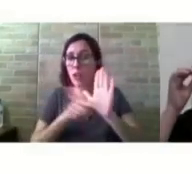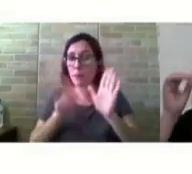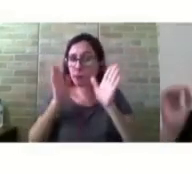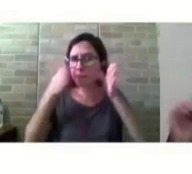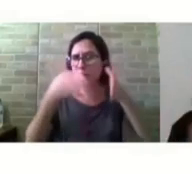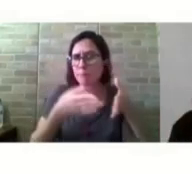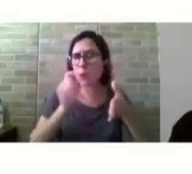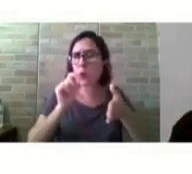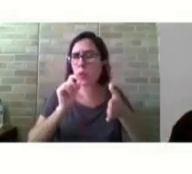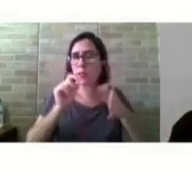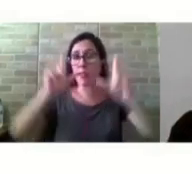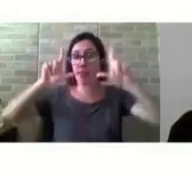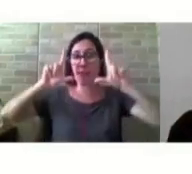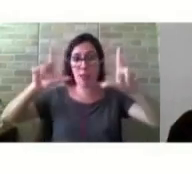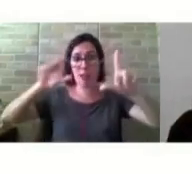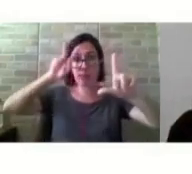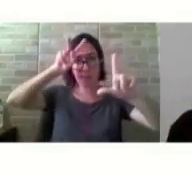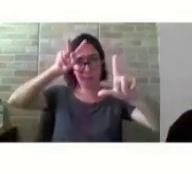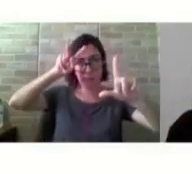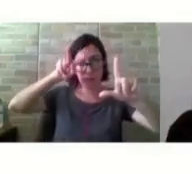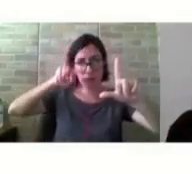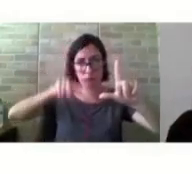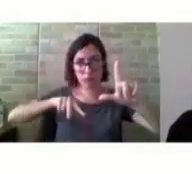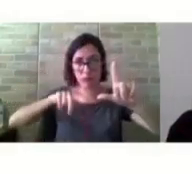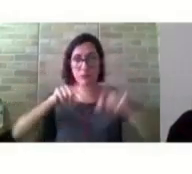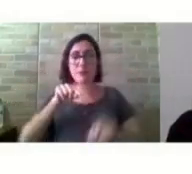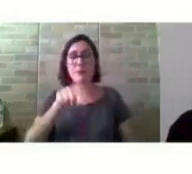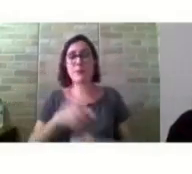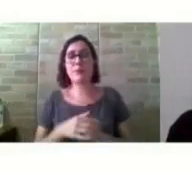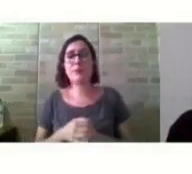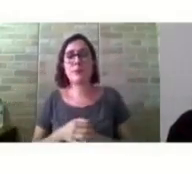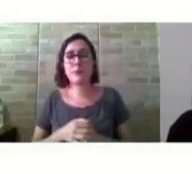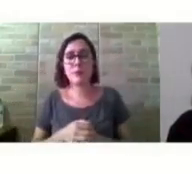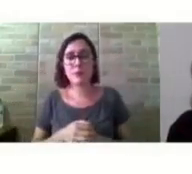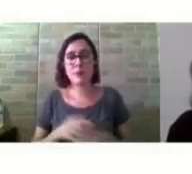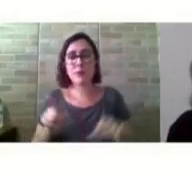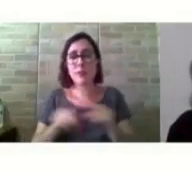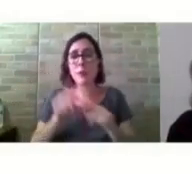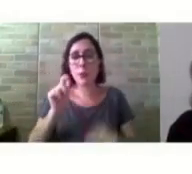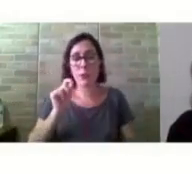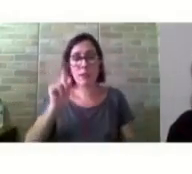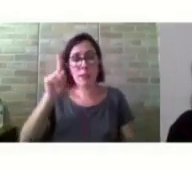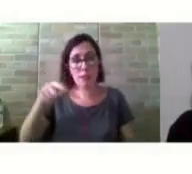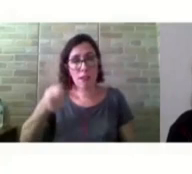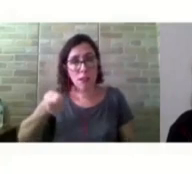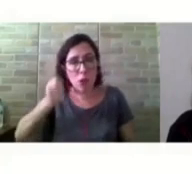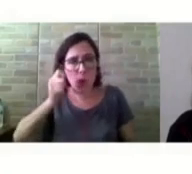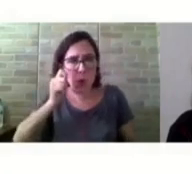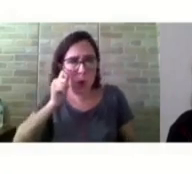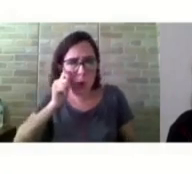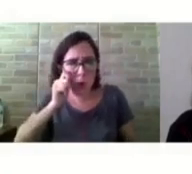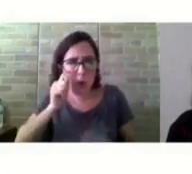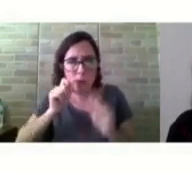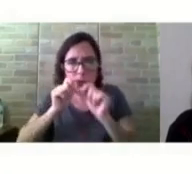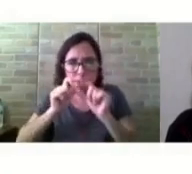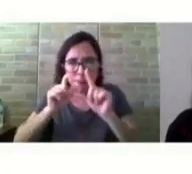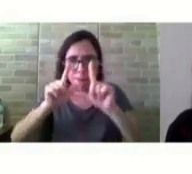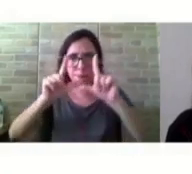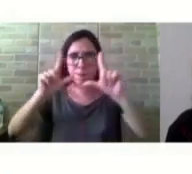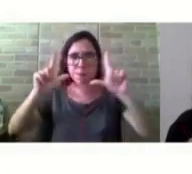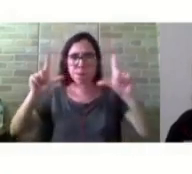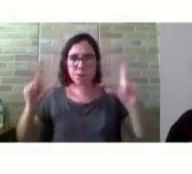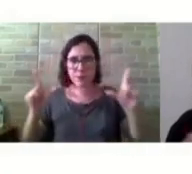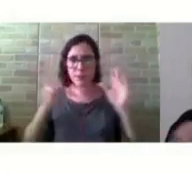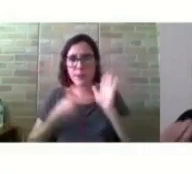lupa eletrônica de ampliação de tela, também nós temos a foto aqui.